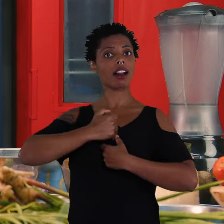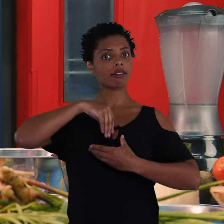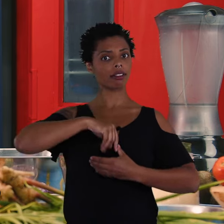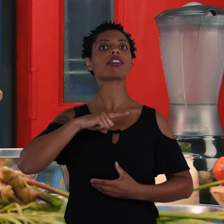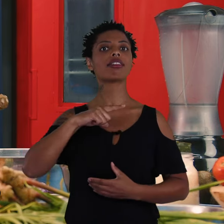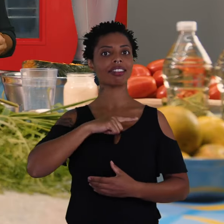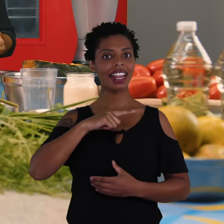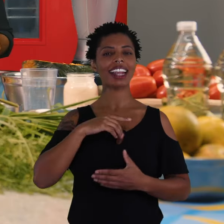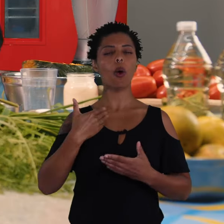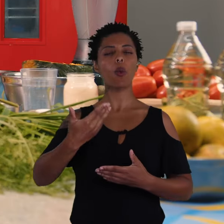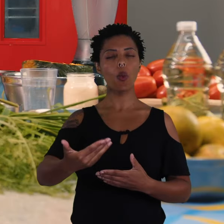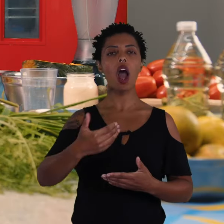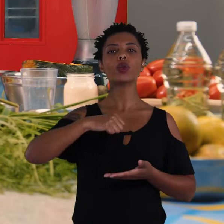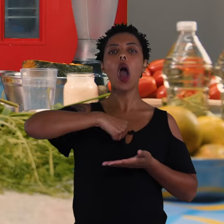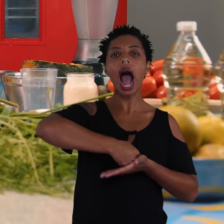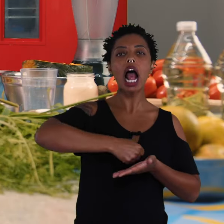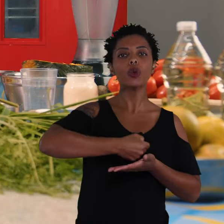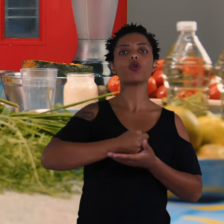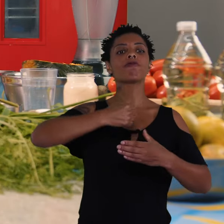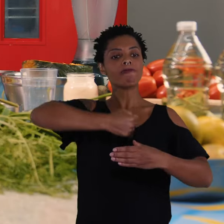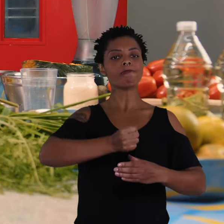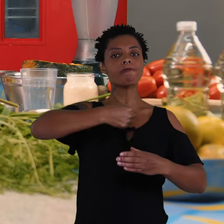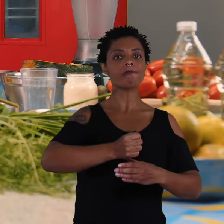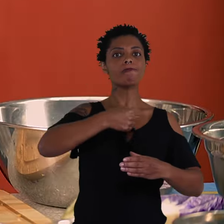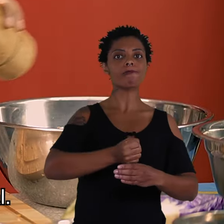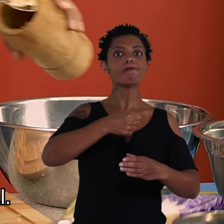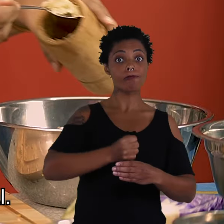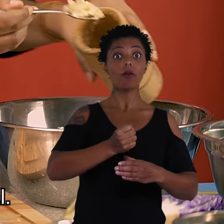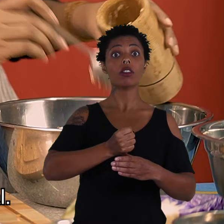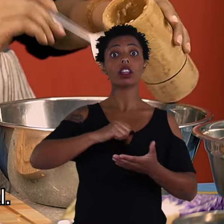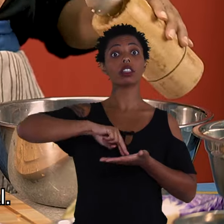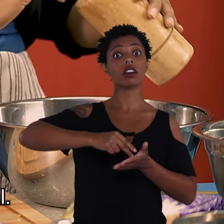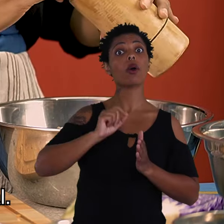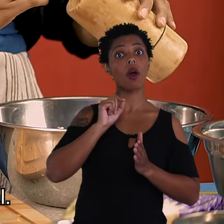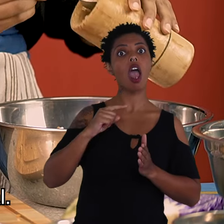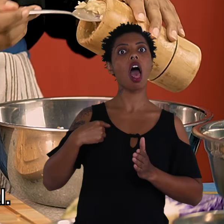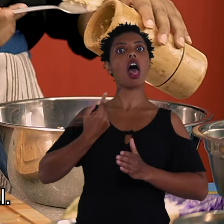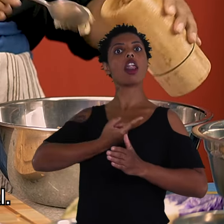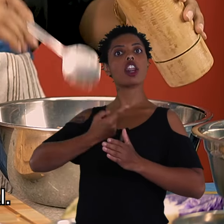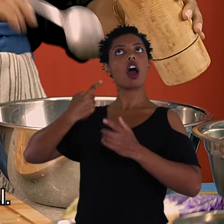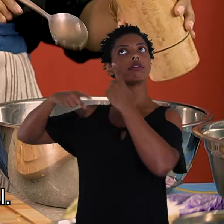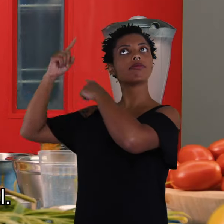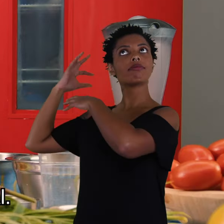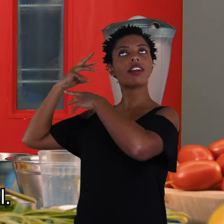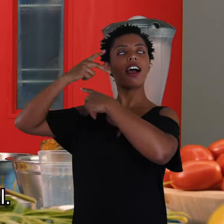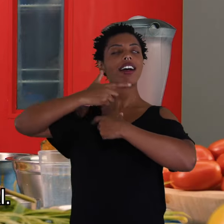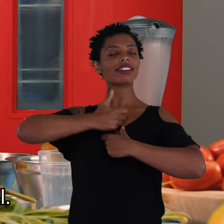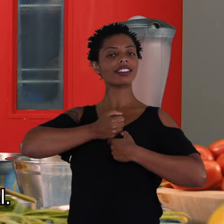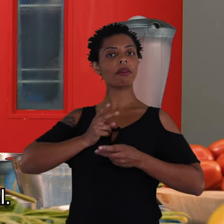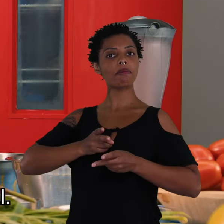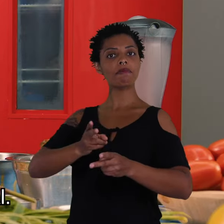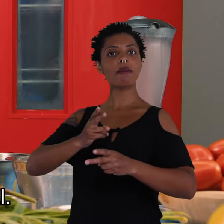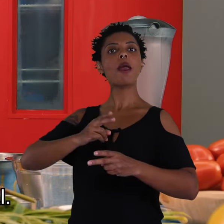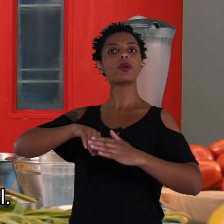ancestralidade, né? Então quando a gente está socando o alho aqui, a gente está exercendo essa nossa